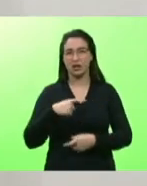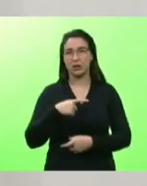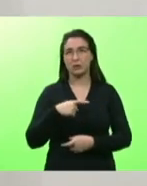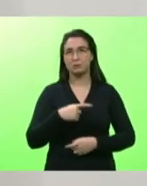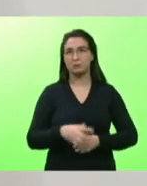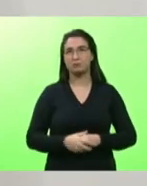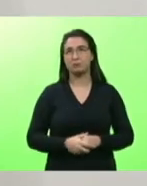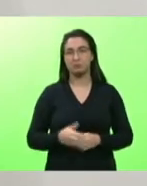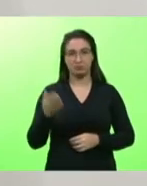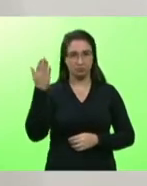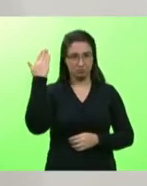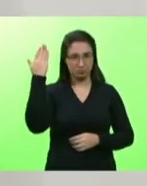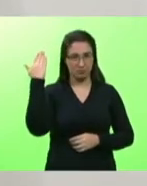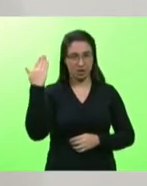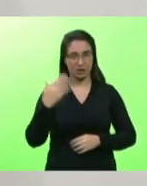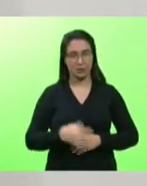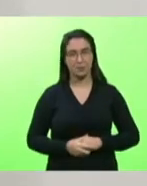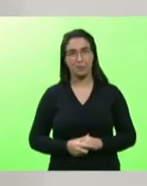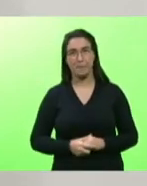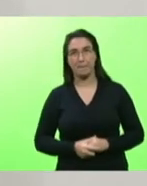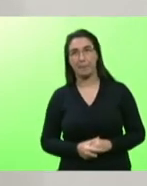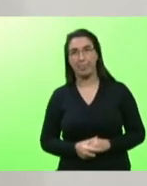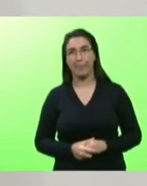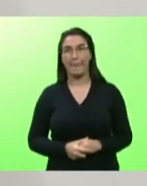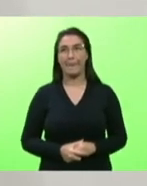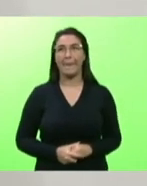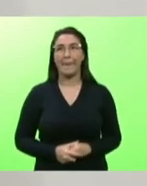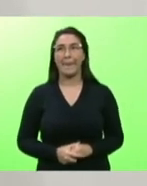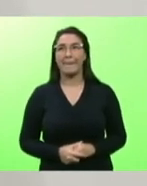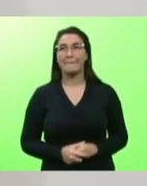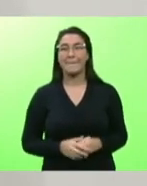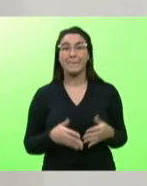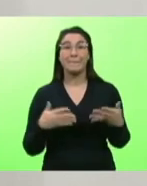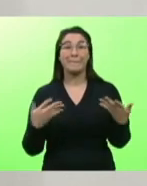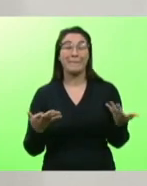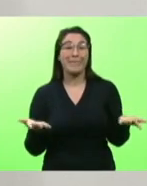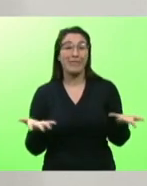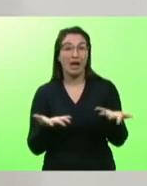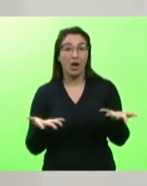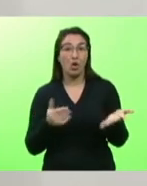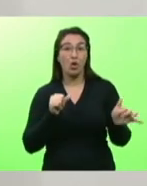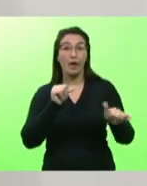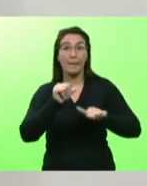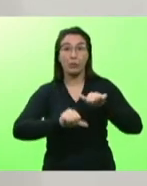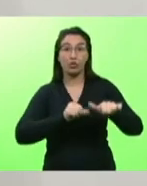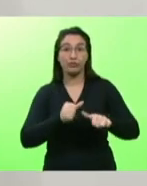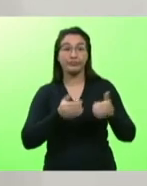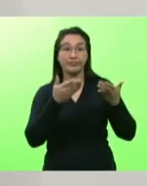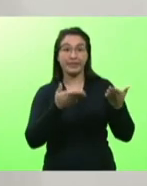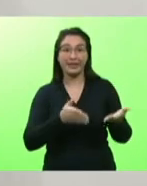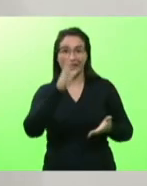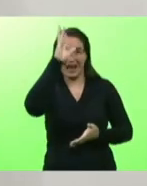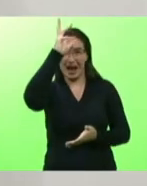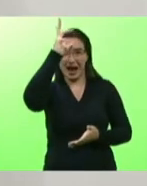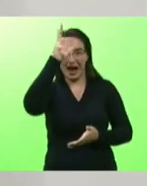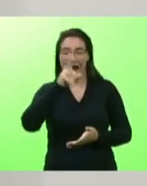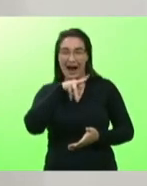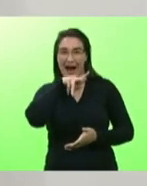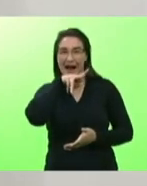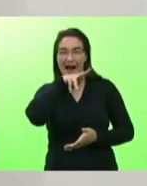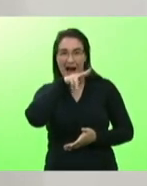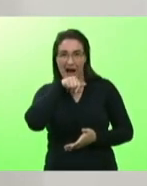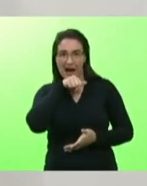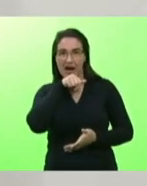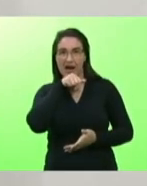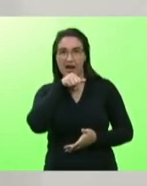de antigamente pois bem então só que agora eles mudaram eles colocaram no bico do animal eles colocam uma estrutura para ele poder